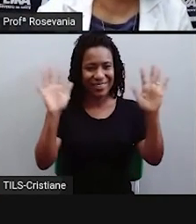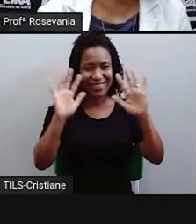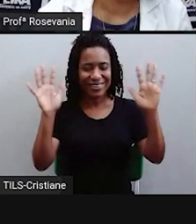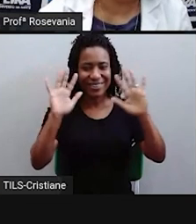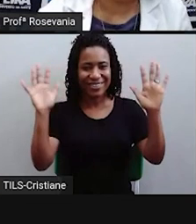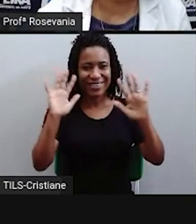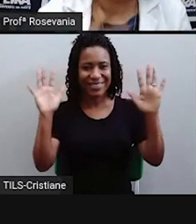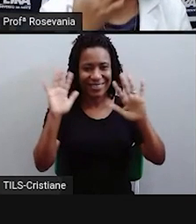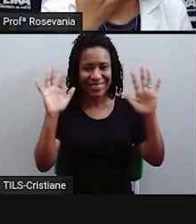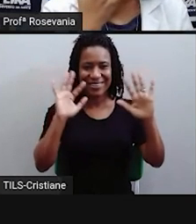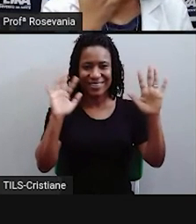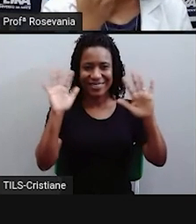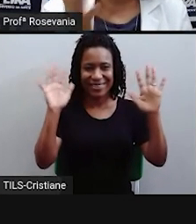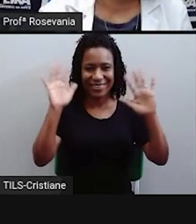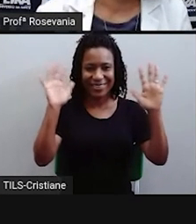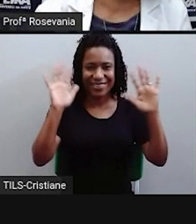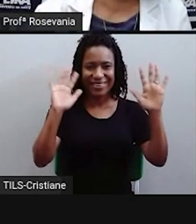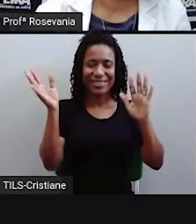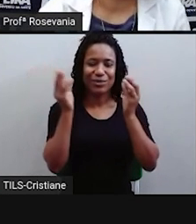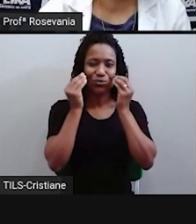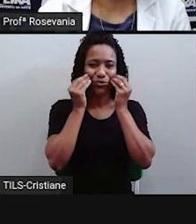a nossa próxima aula. Certo?